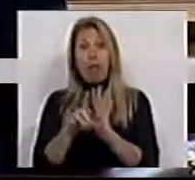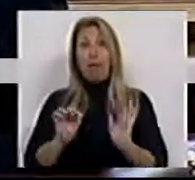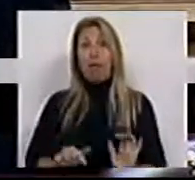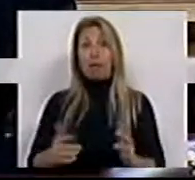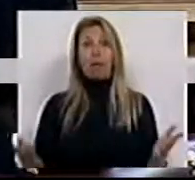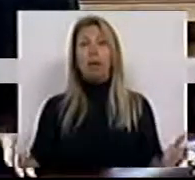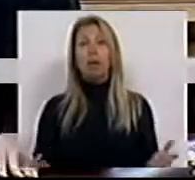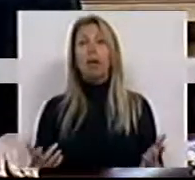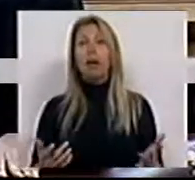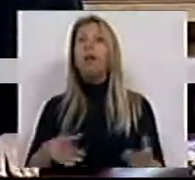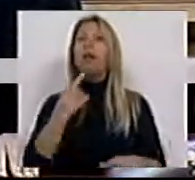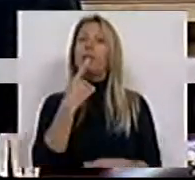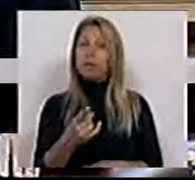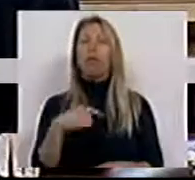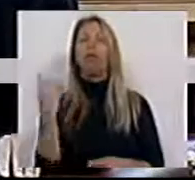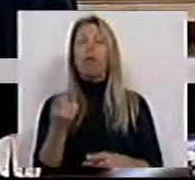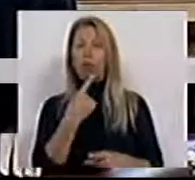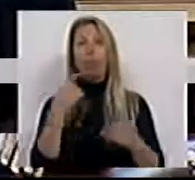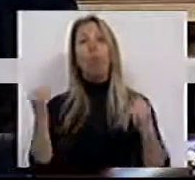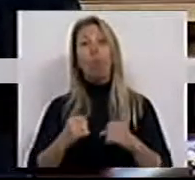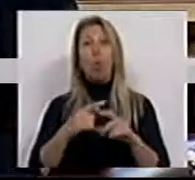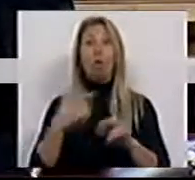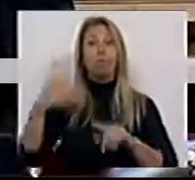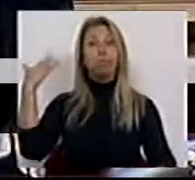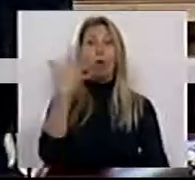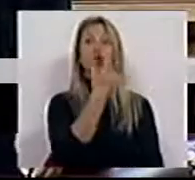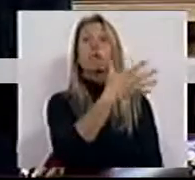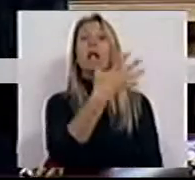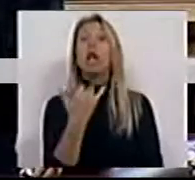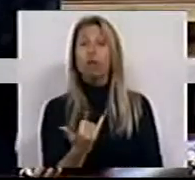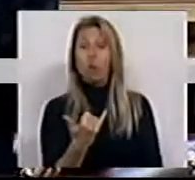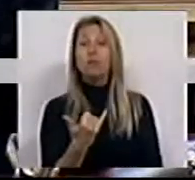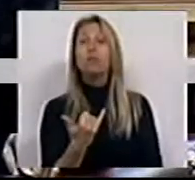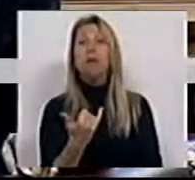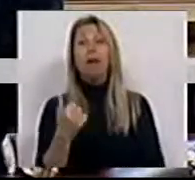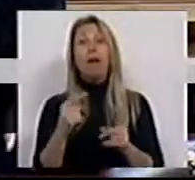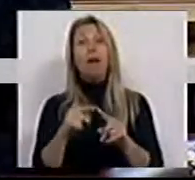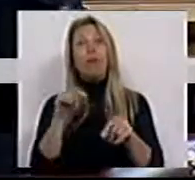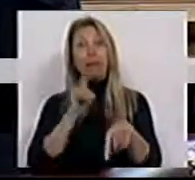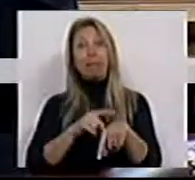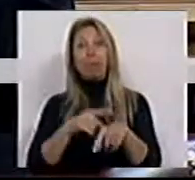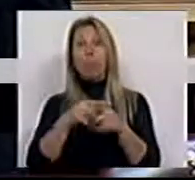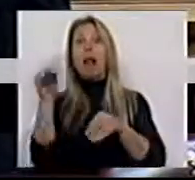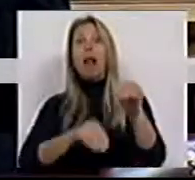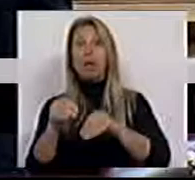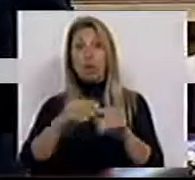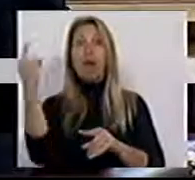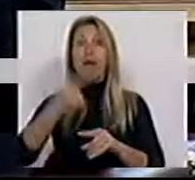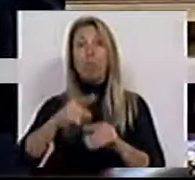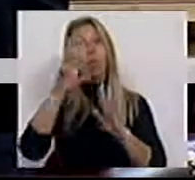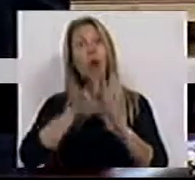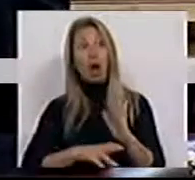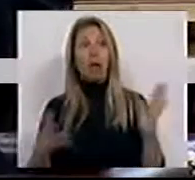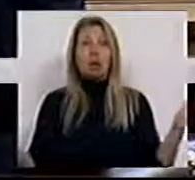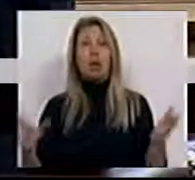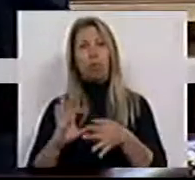dizer que acompanhamos na altura em 2012 as alterações que se fez para aquele lado eleitoral impondo estas regras e